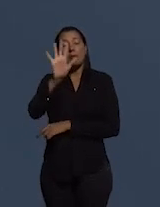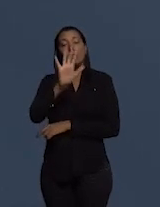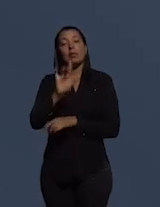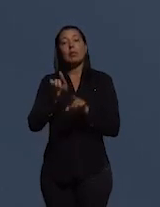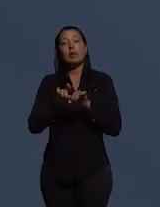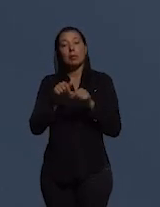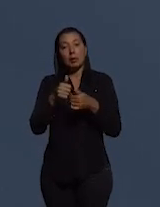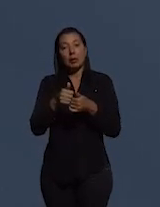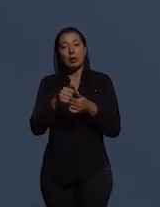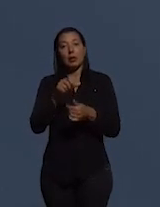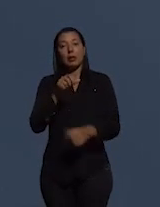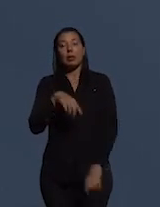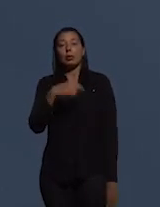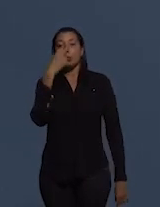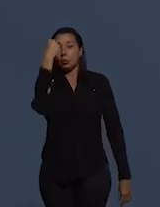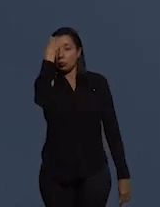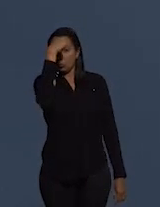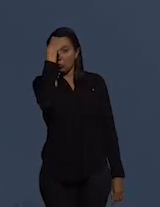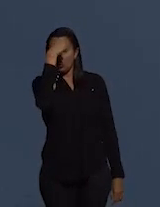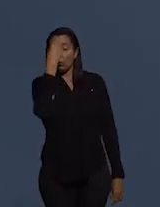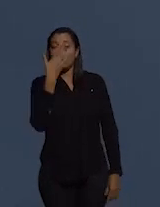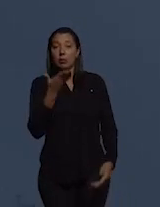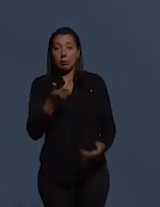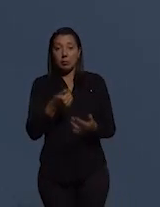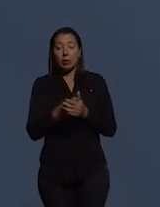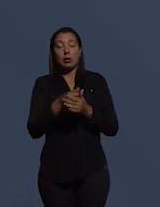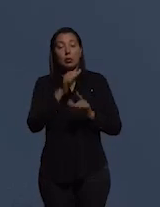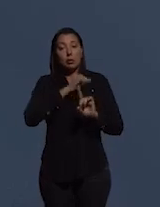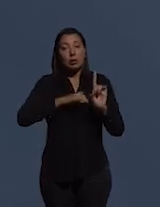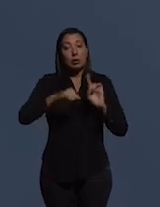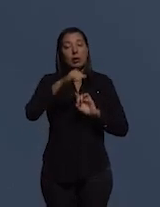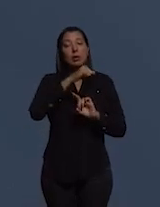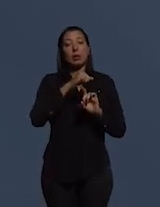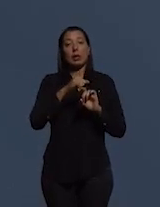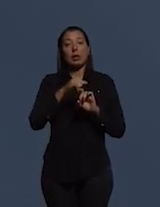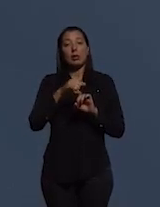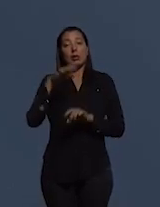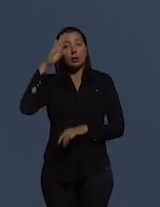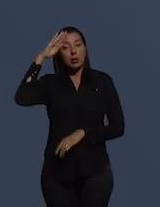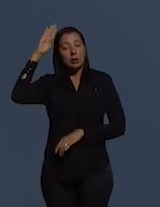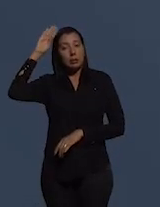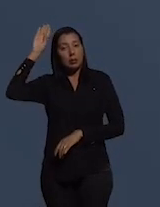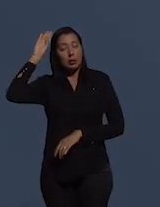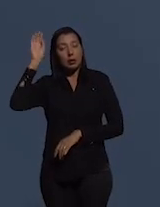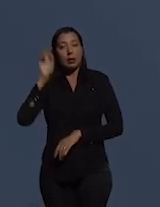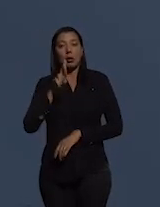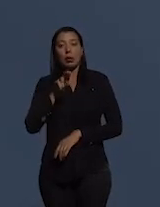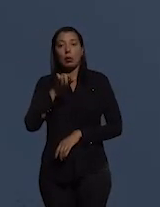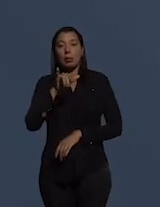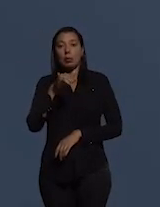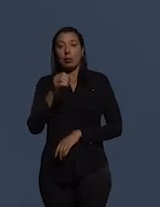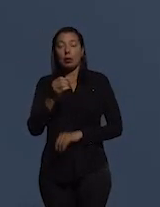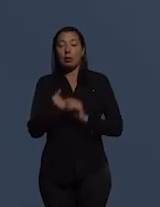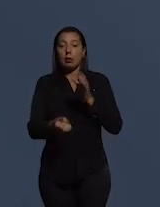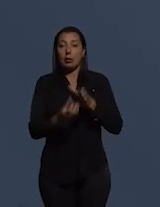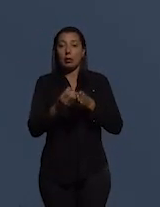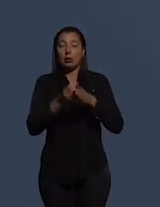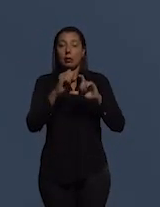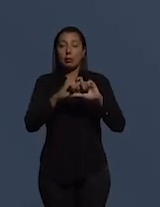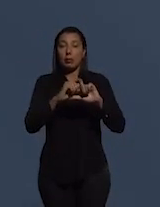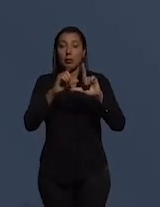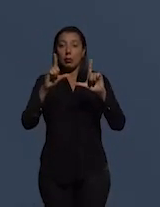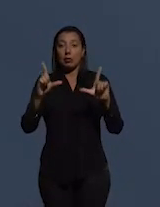do governo sueco. É presidente da Sociedade Acadêmica Romena e fundadora da Plataforma de